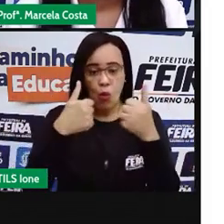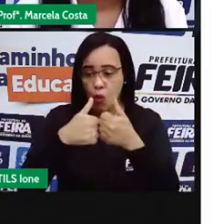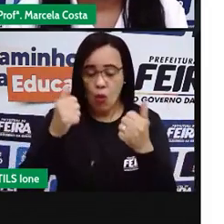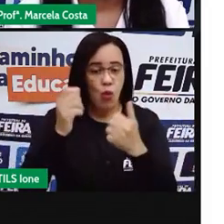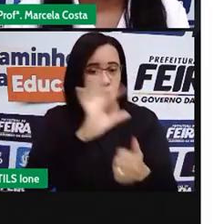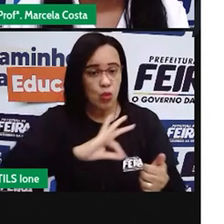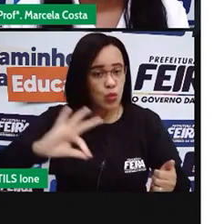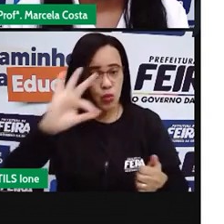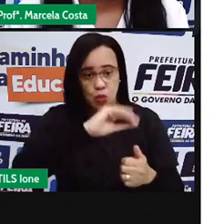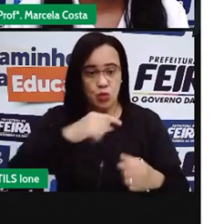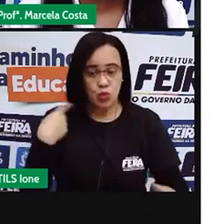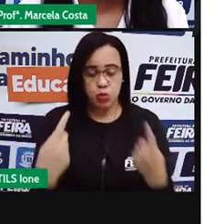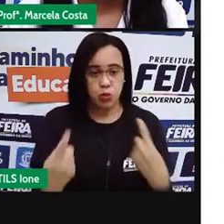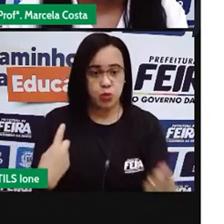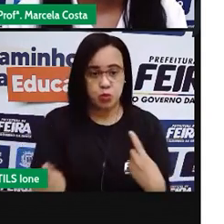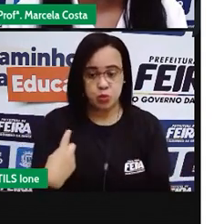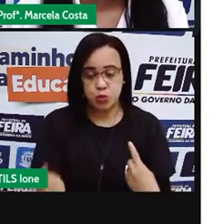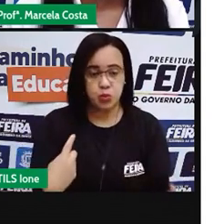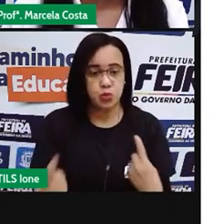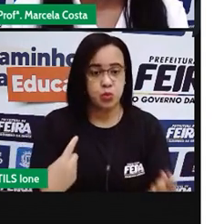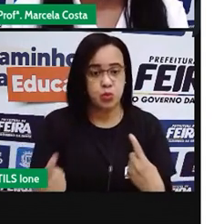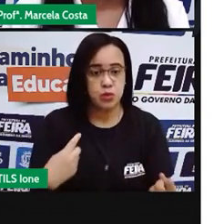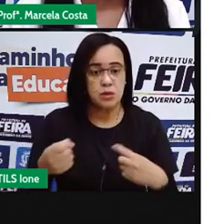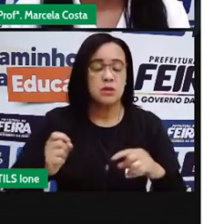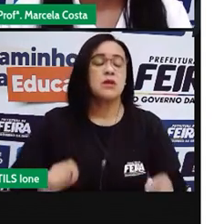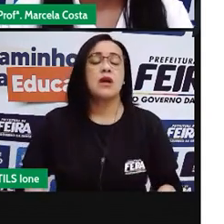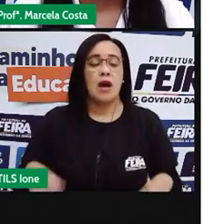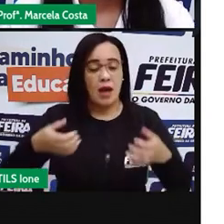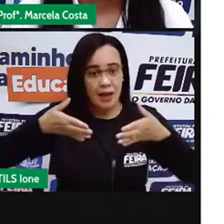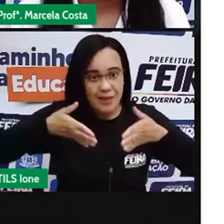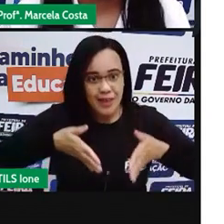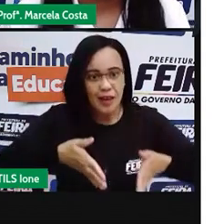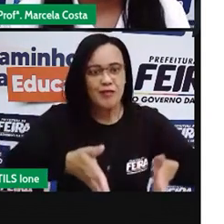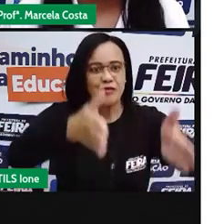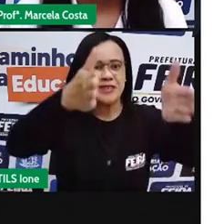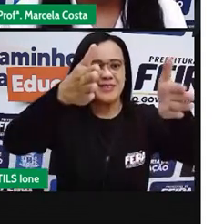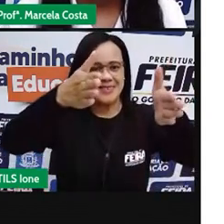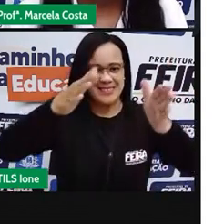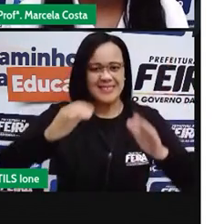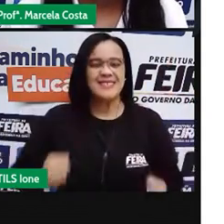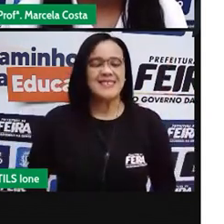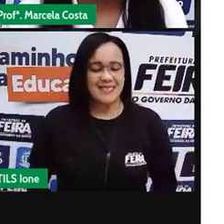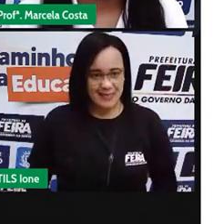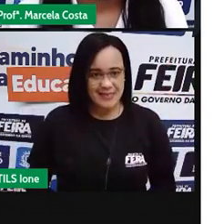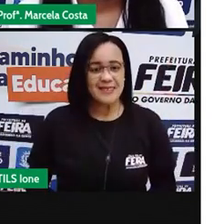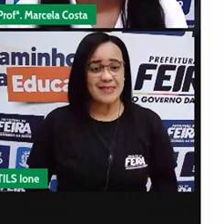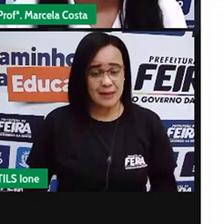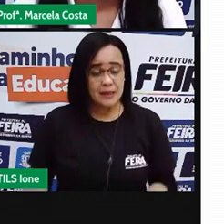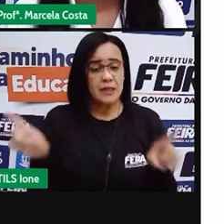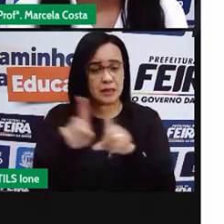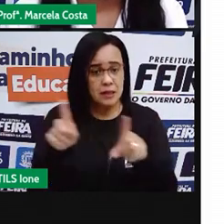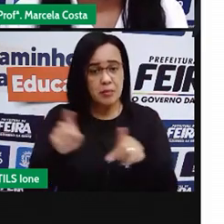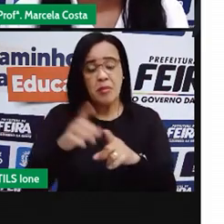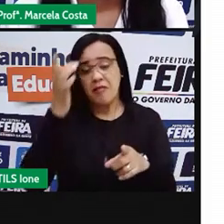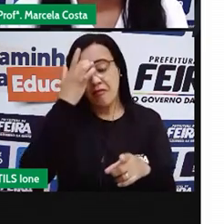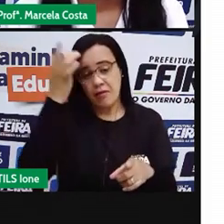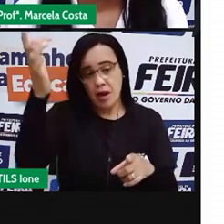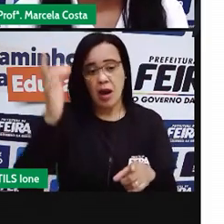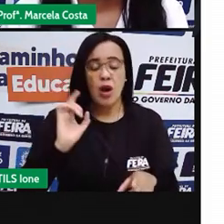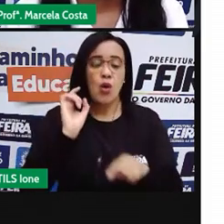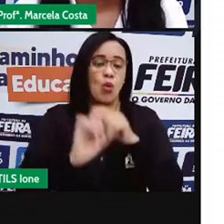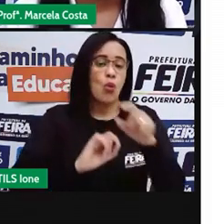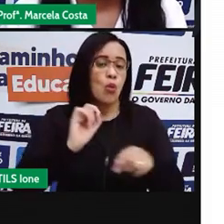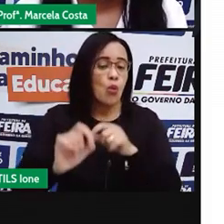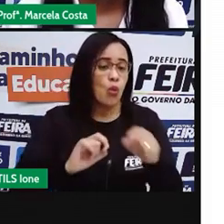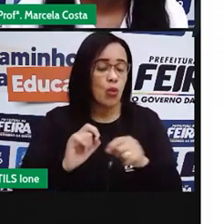para facilitar o trânsito da